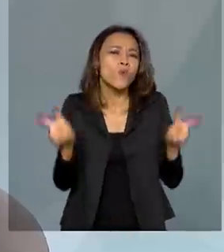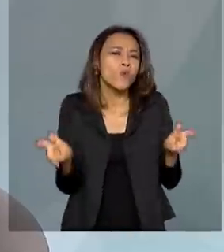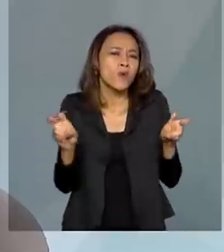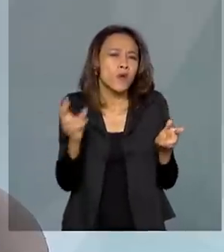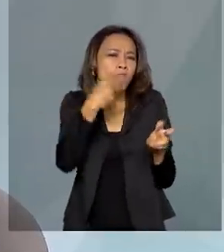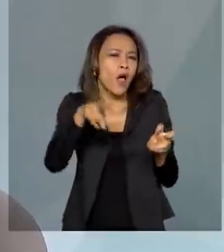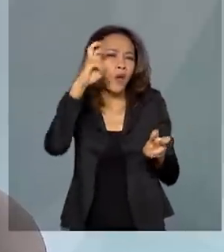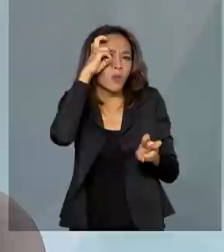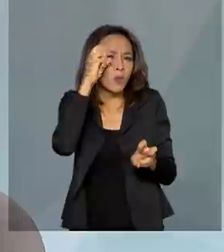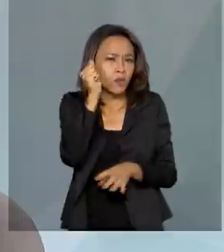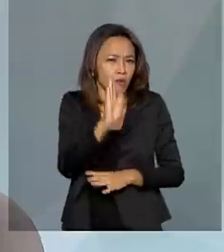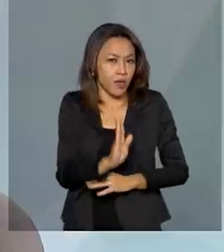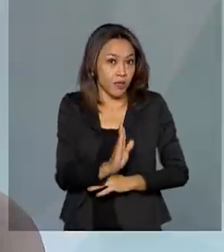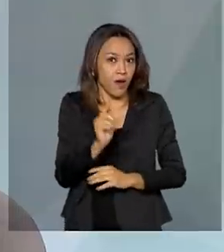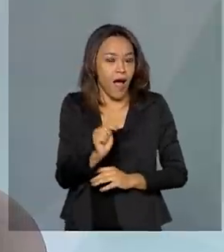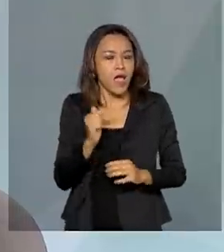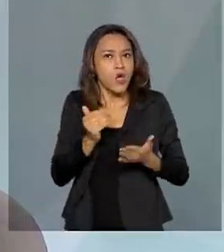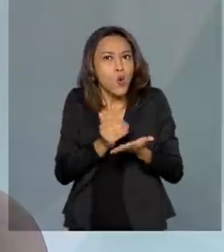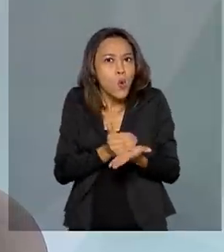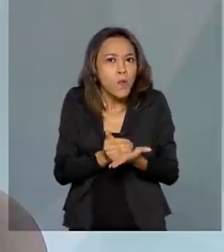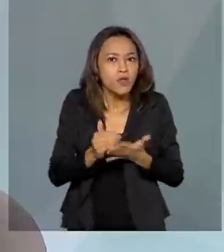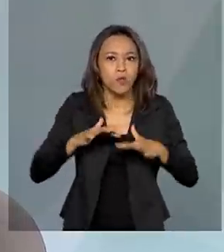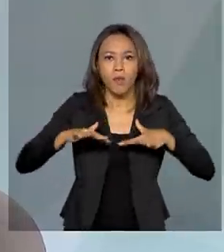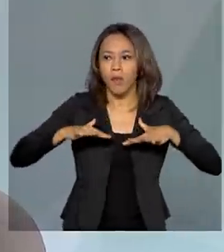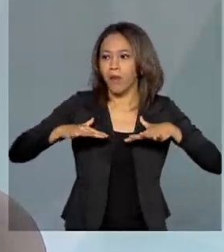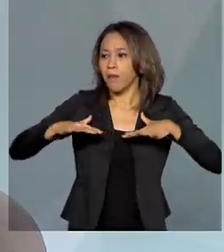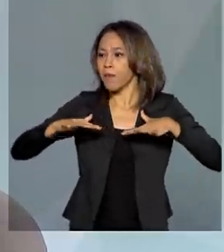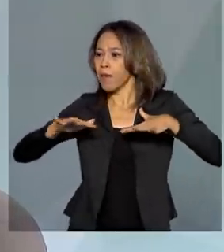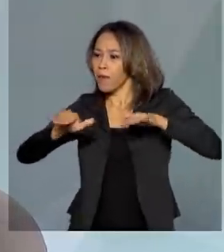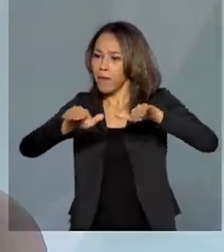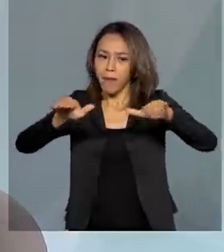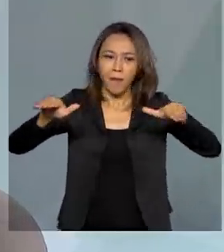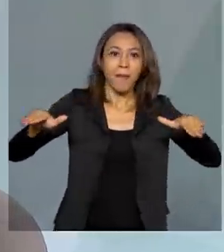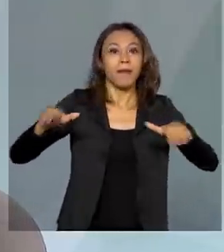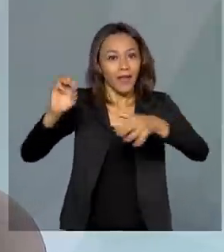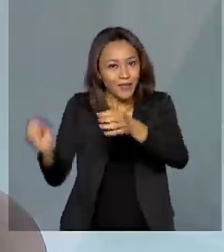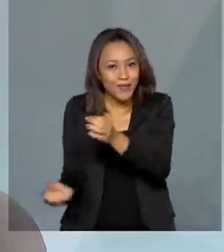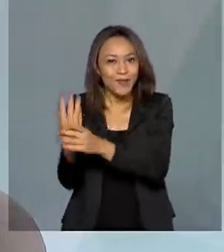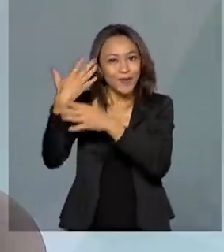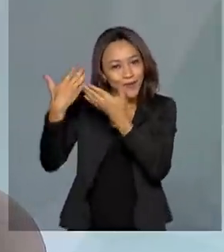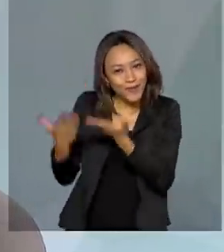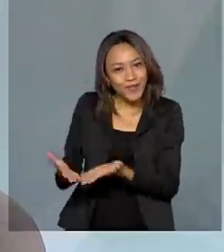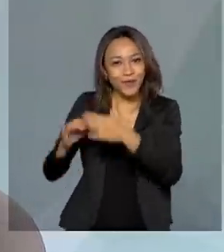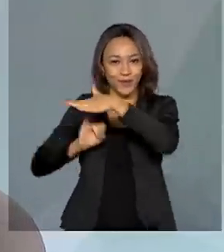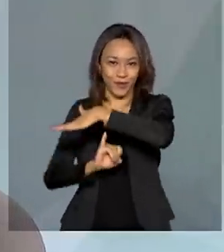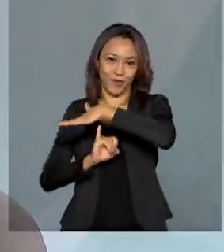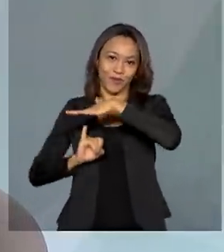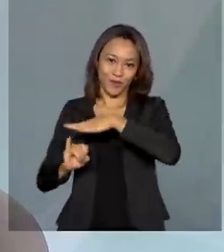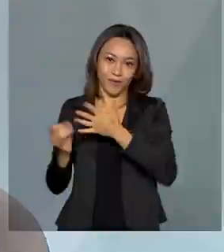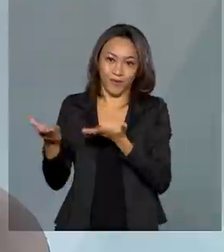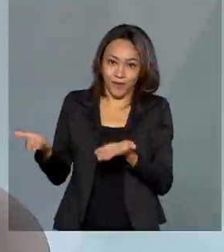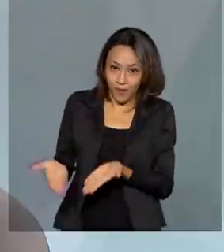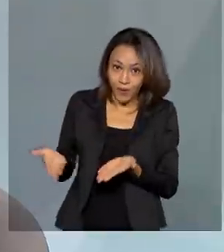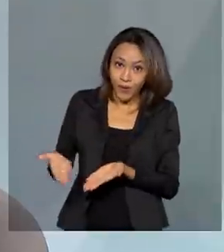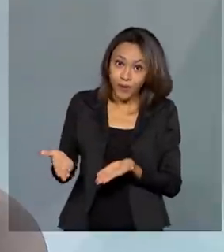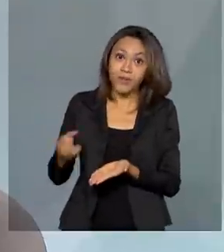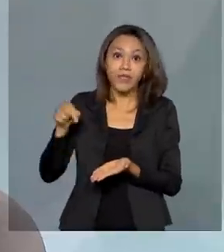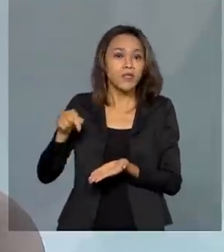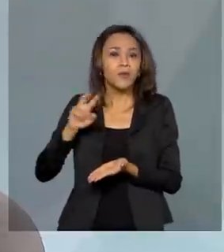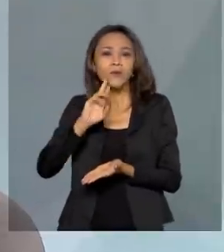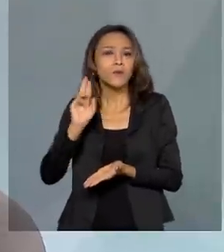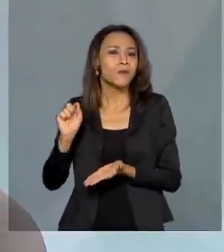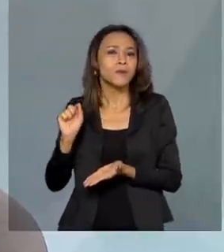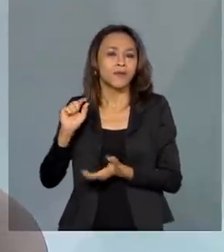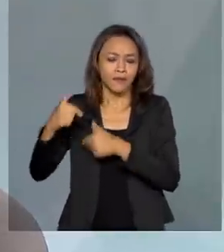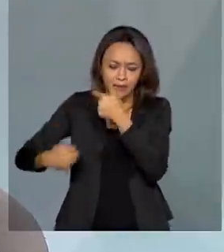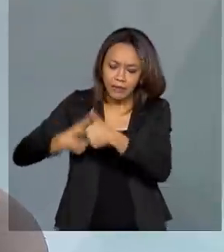E a partir daí, começou um movimento que deu início ao IFAM, nosso instituto, que hoje vem trabalhando a